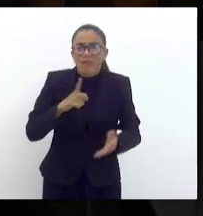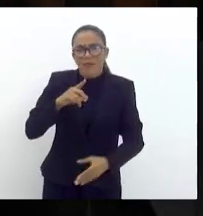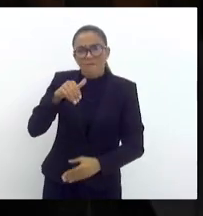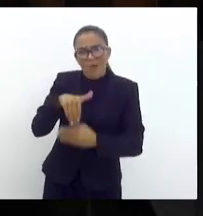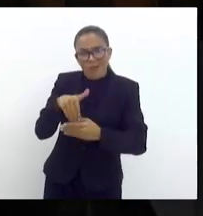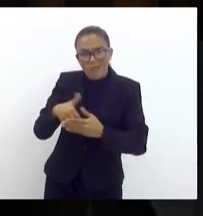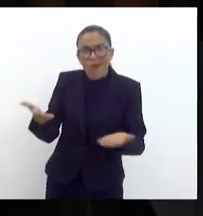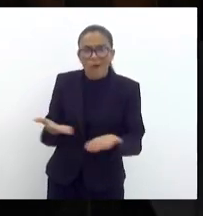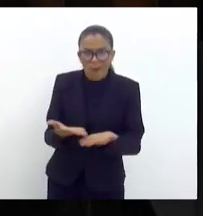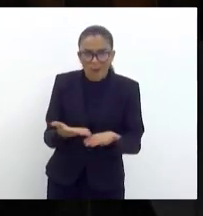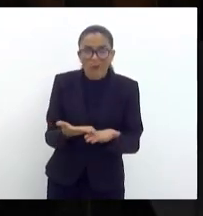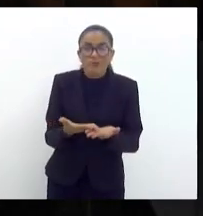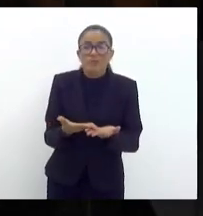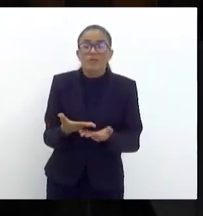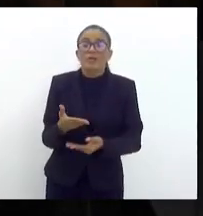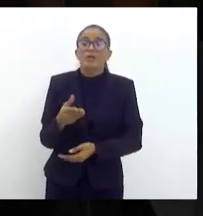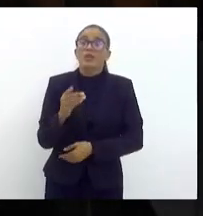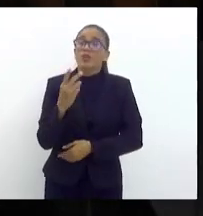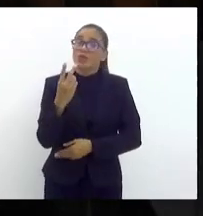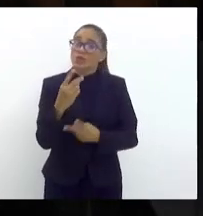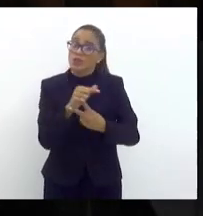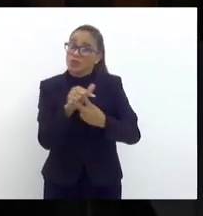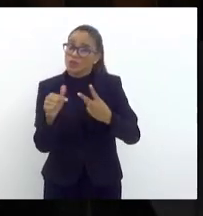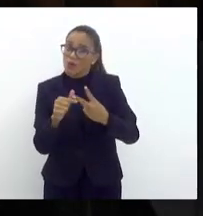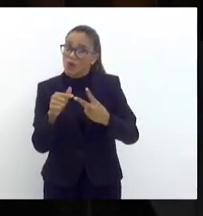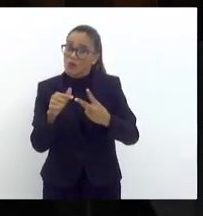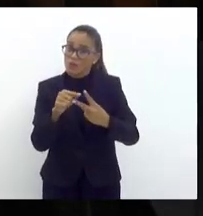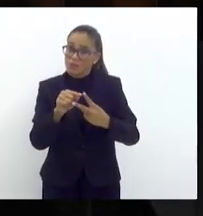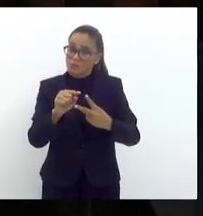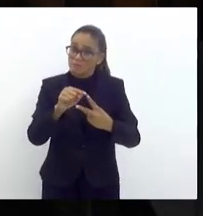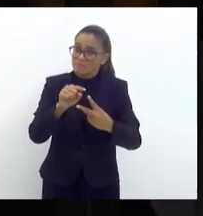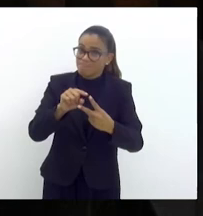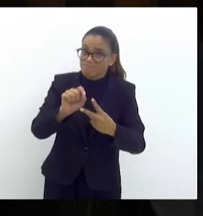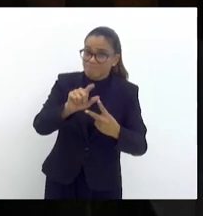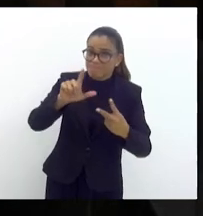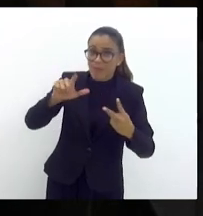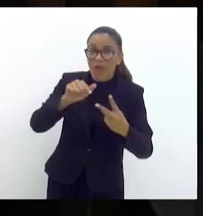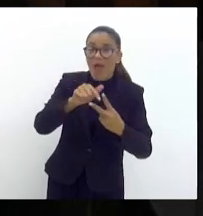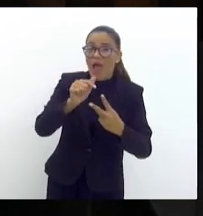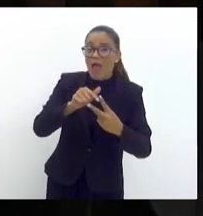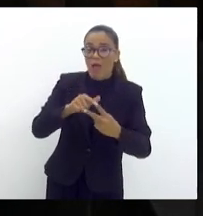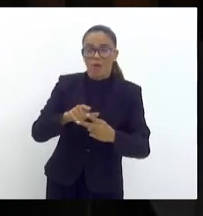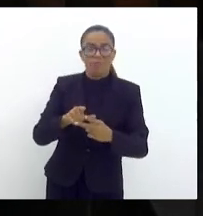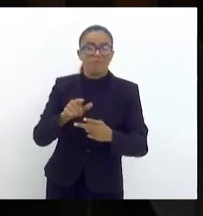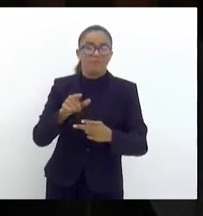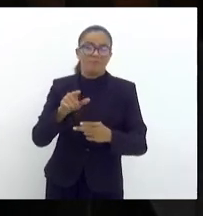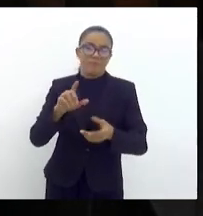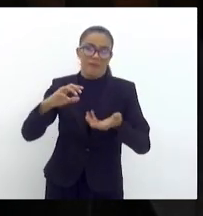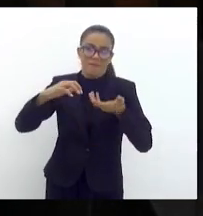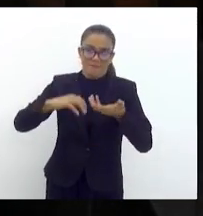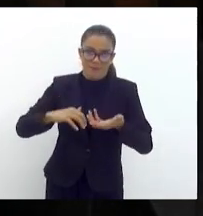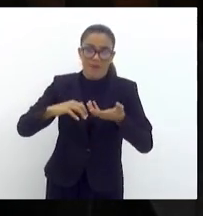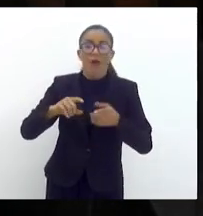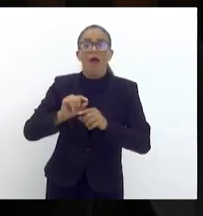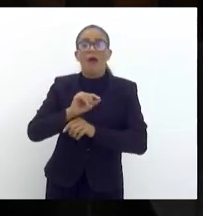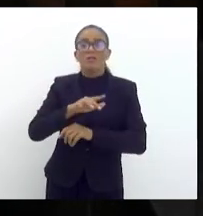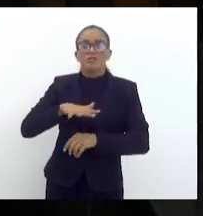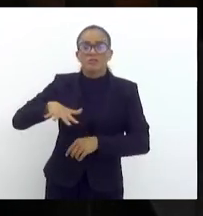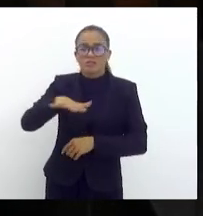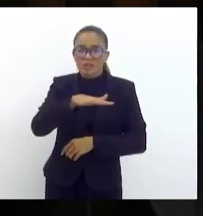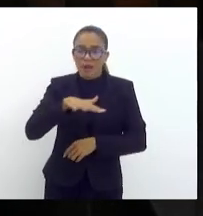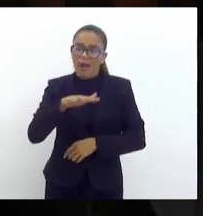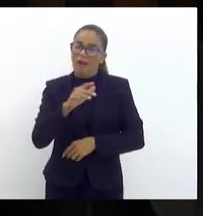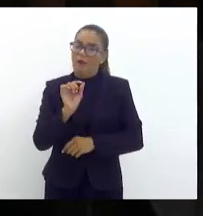possivelmente, dois destaques. Destaque na Câmara Federal. Em geral, são